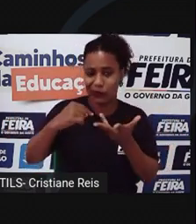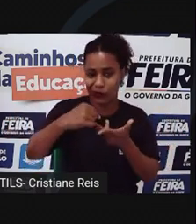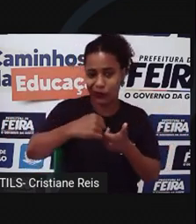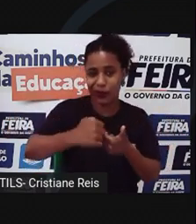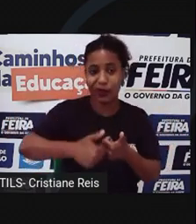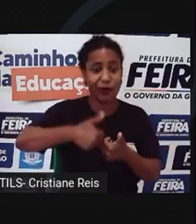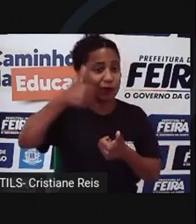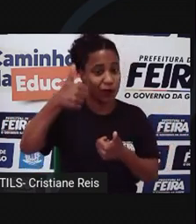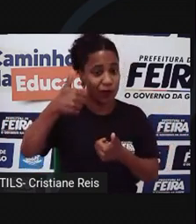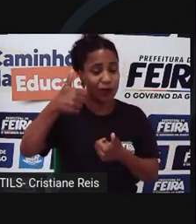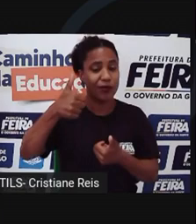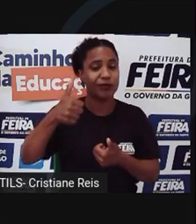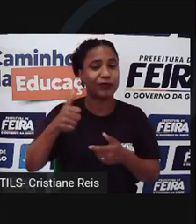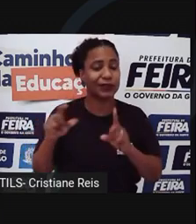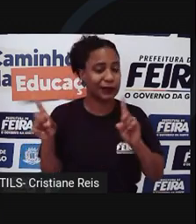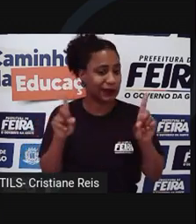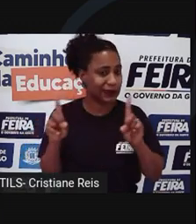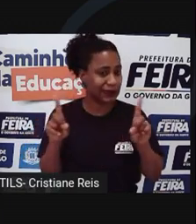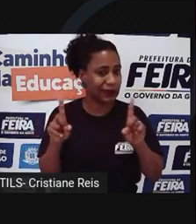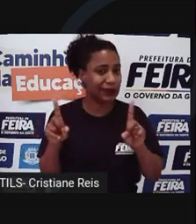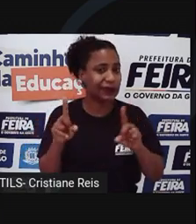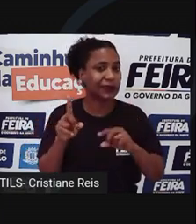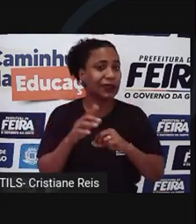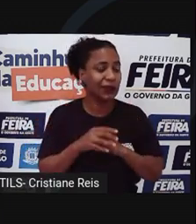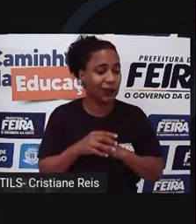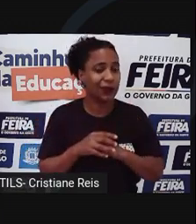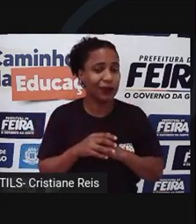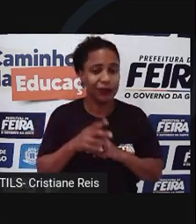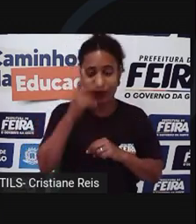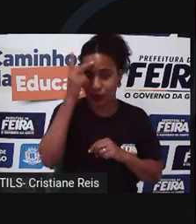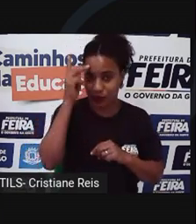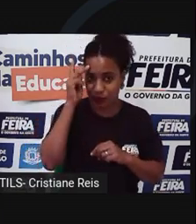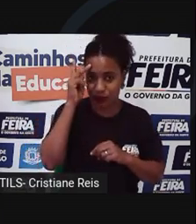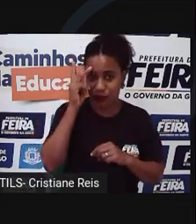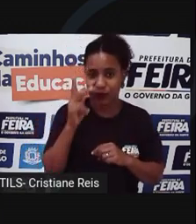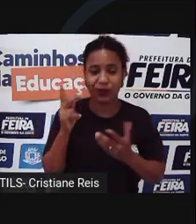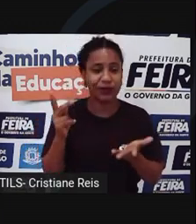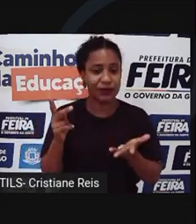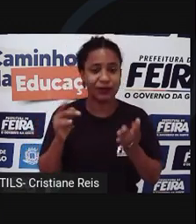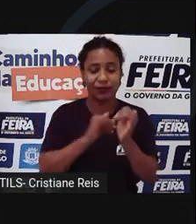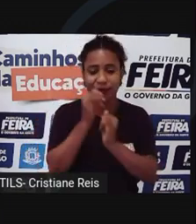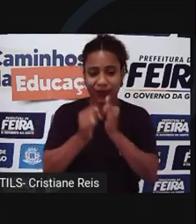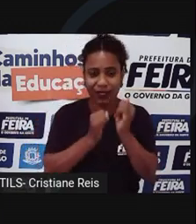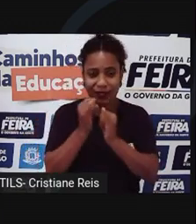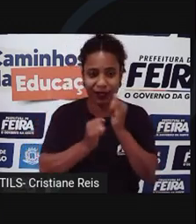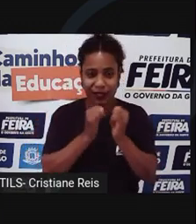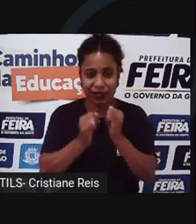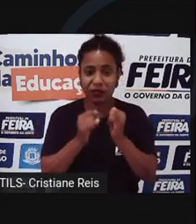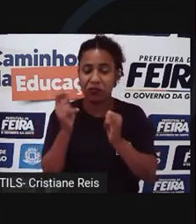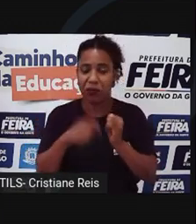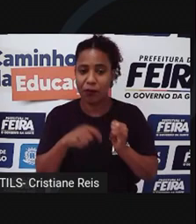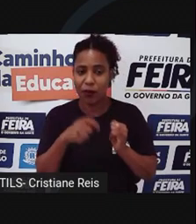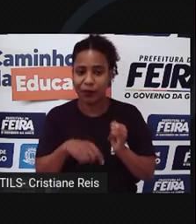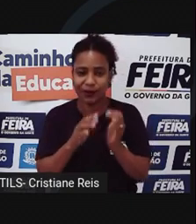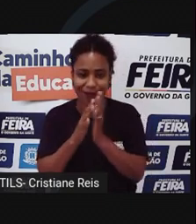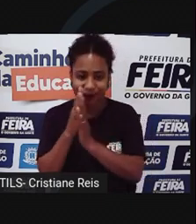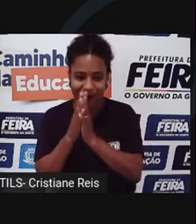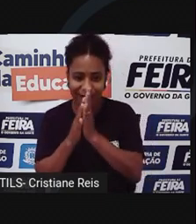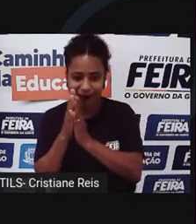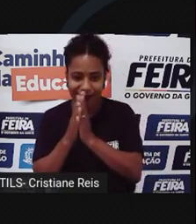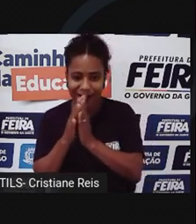existem os contras, ou seja, usuários com intenções específicas de lesarem terceiros, por meio de